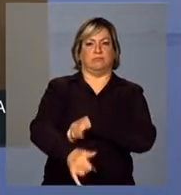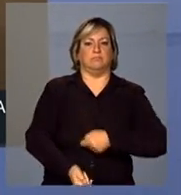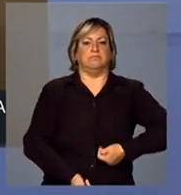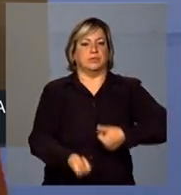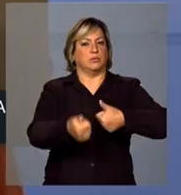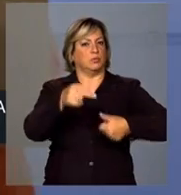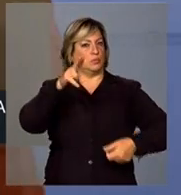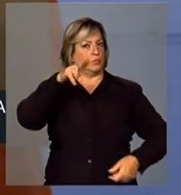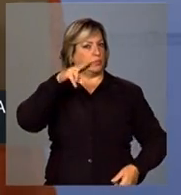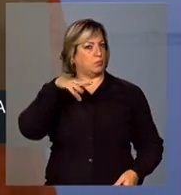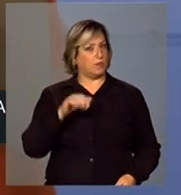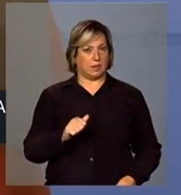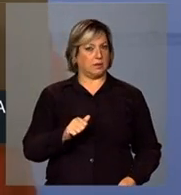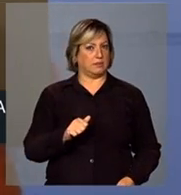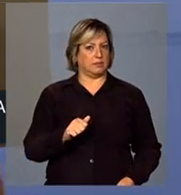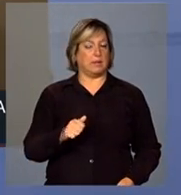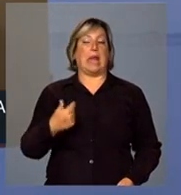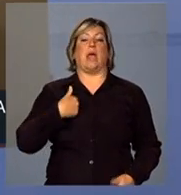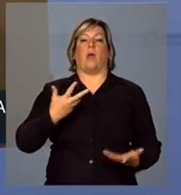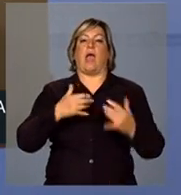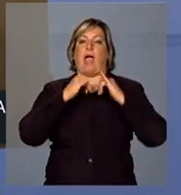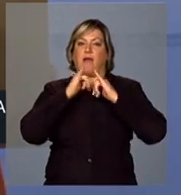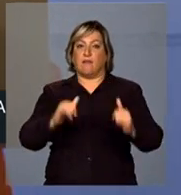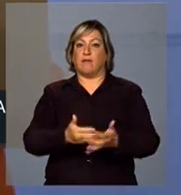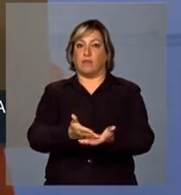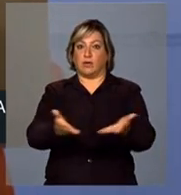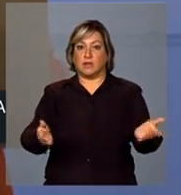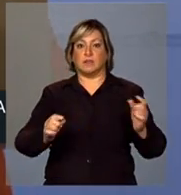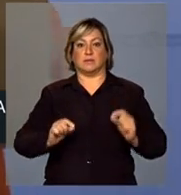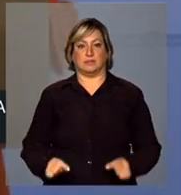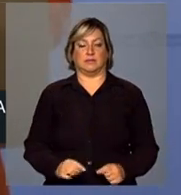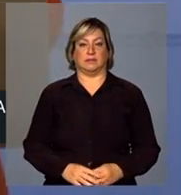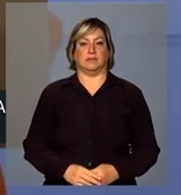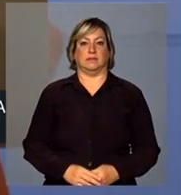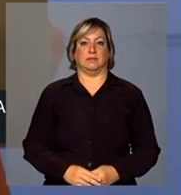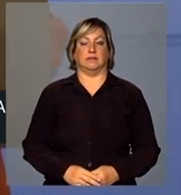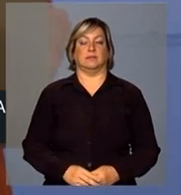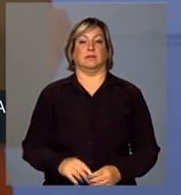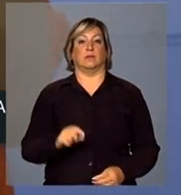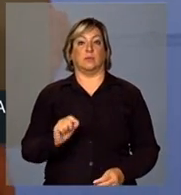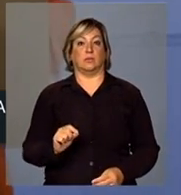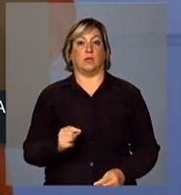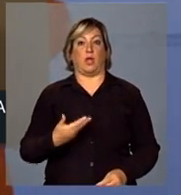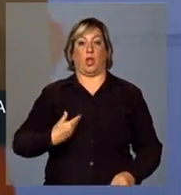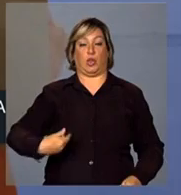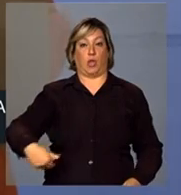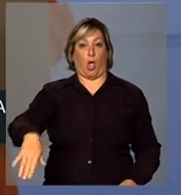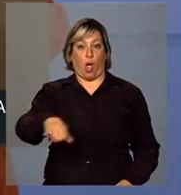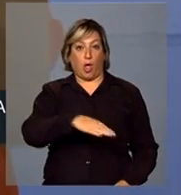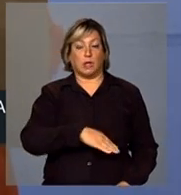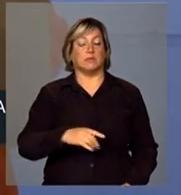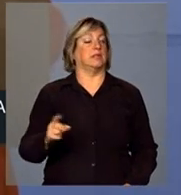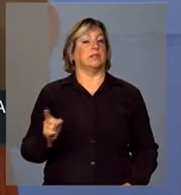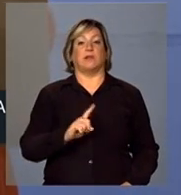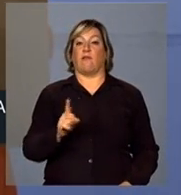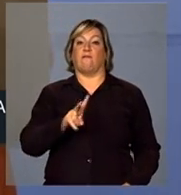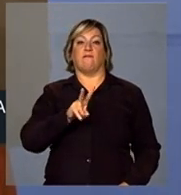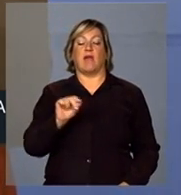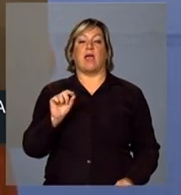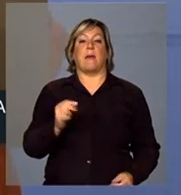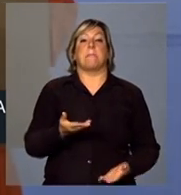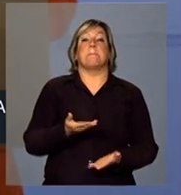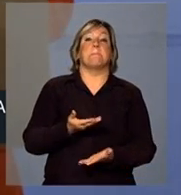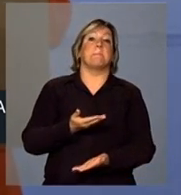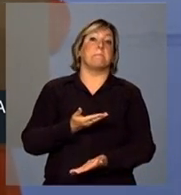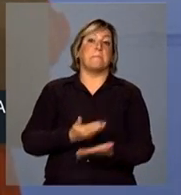quero dizer para vocês que nós não iremos perder